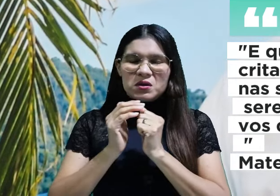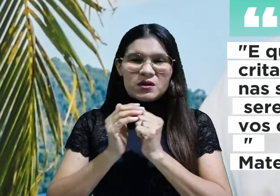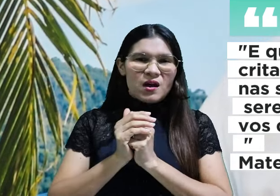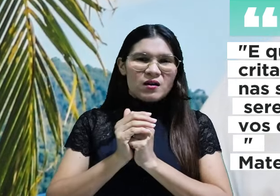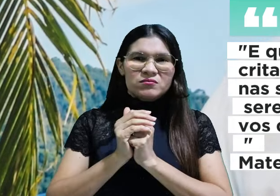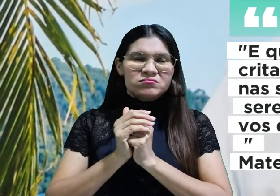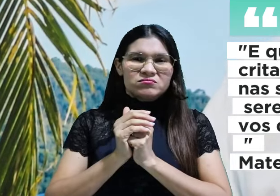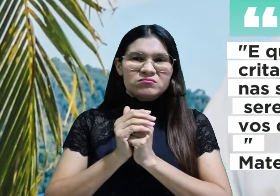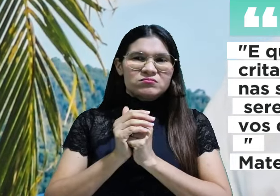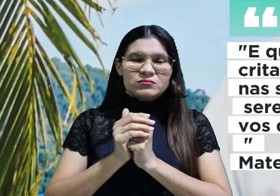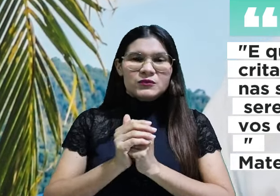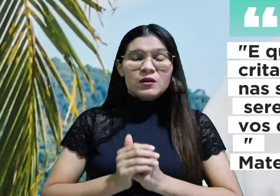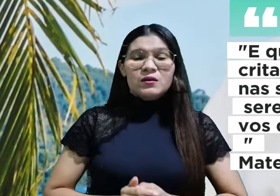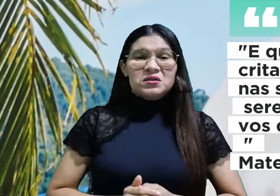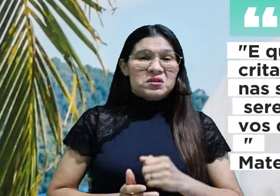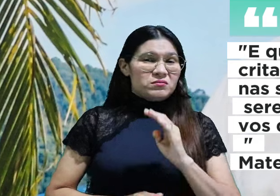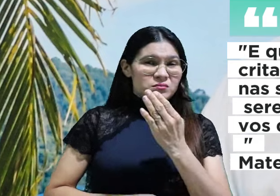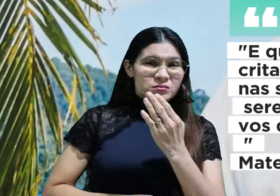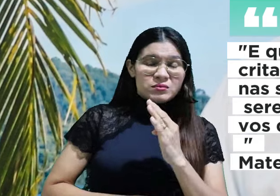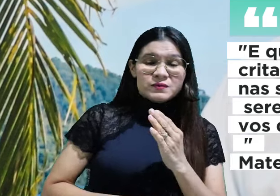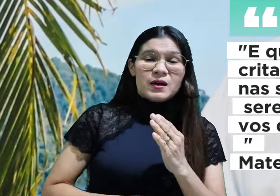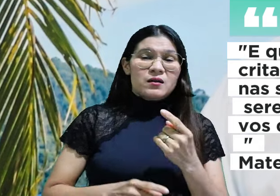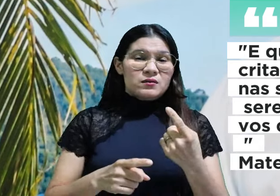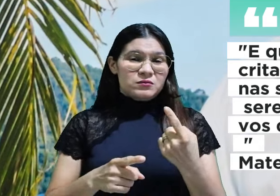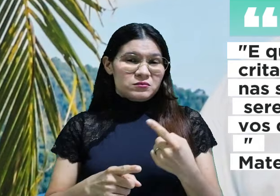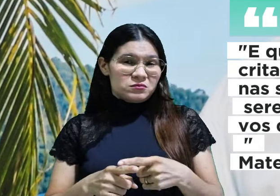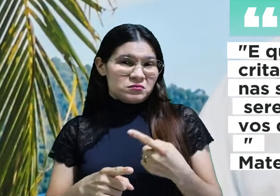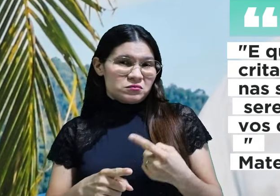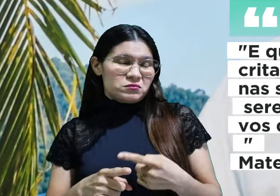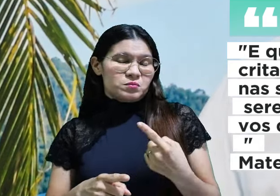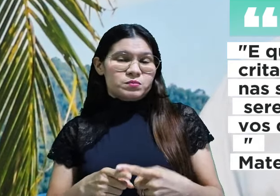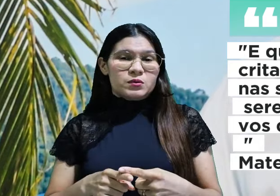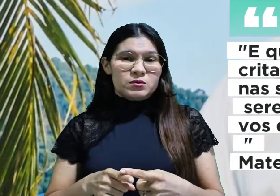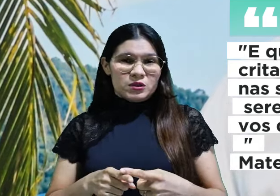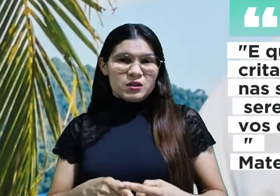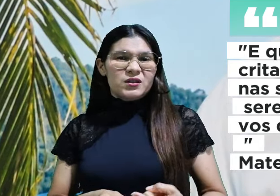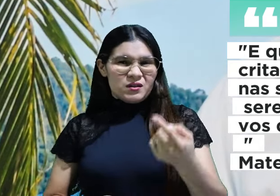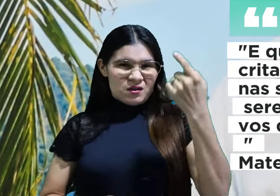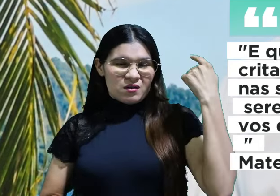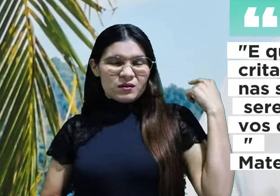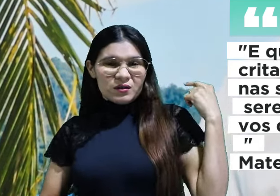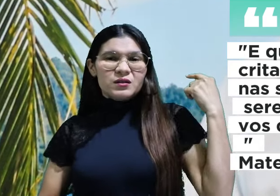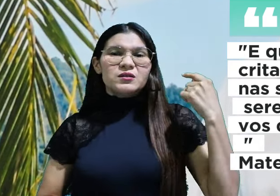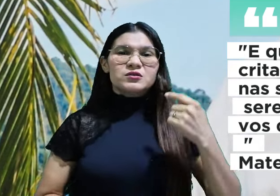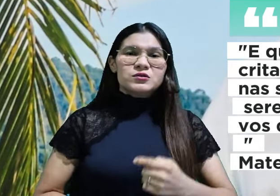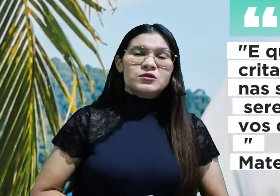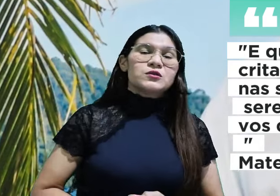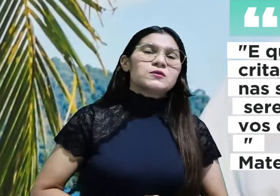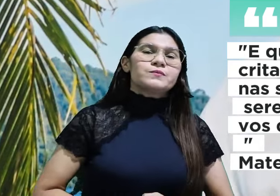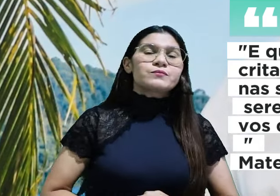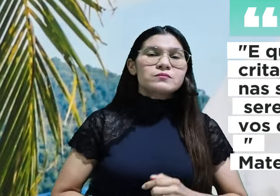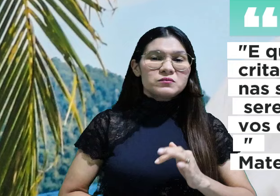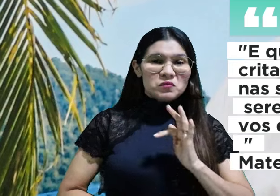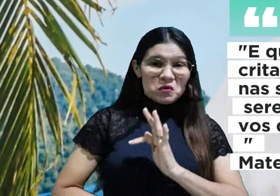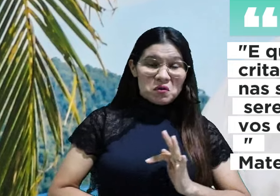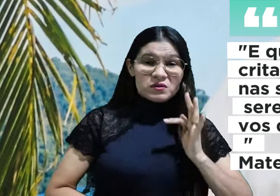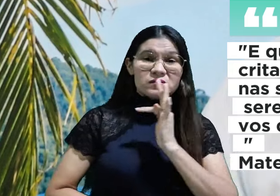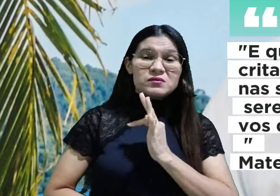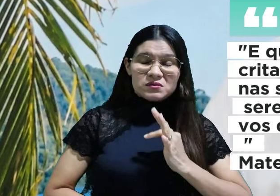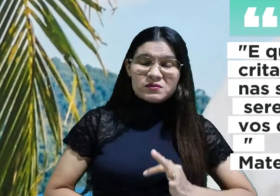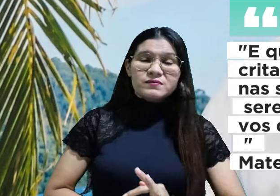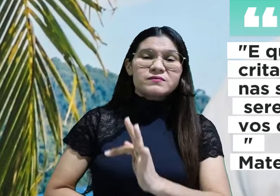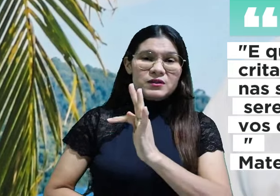se comprazem em orar em pé nas sinagogas e às esquinas das ruas para serem vistos pelos homens.